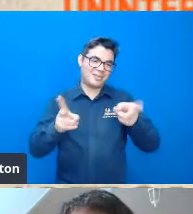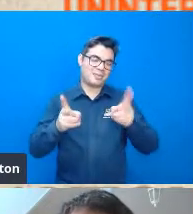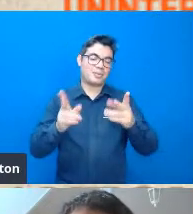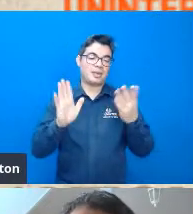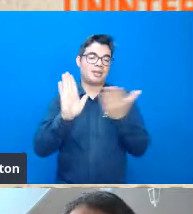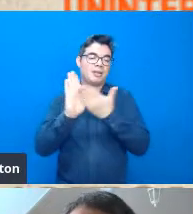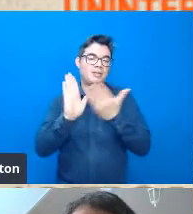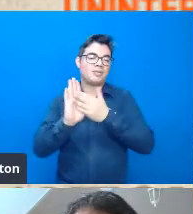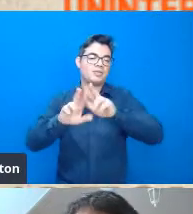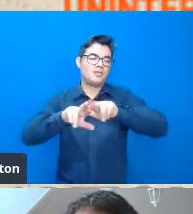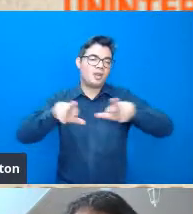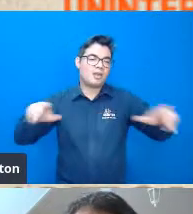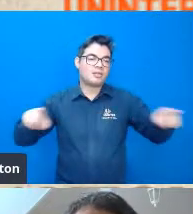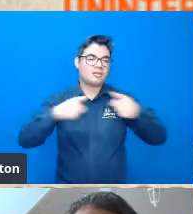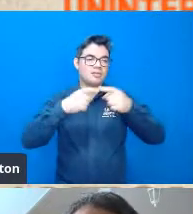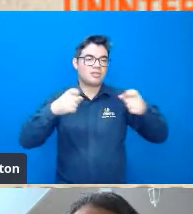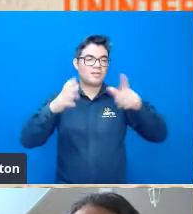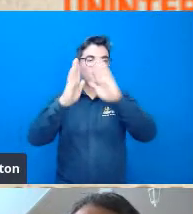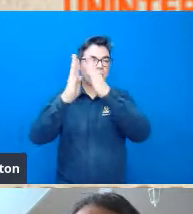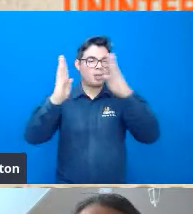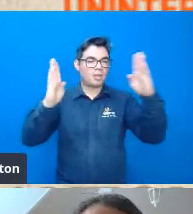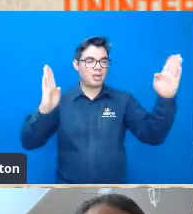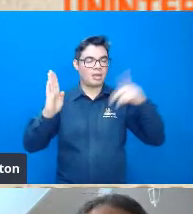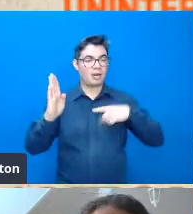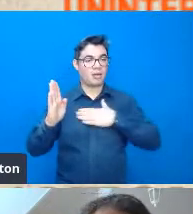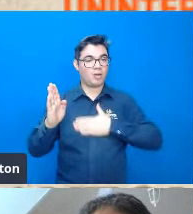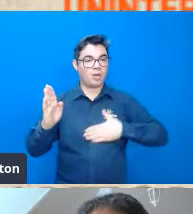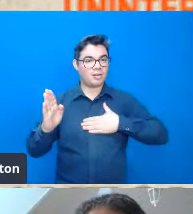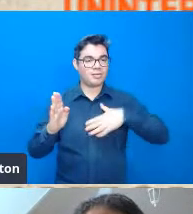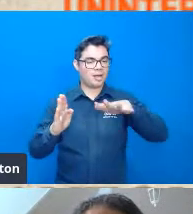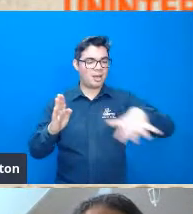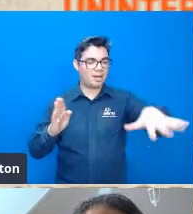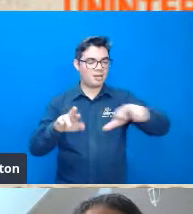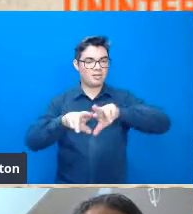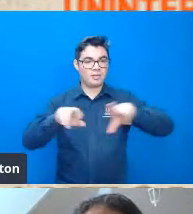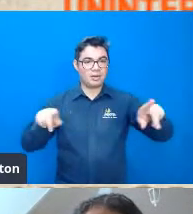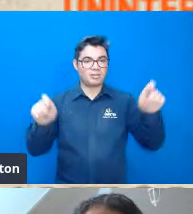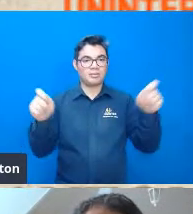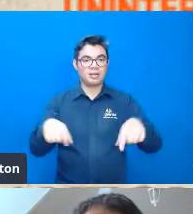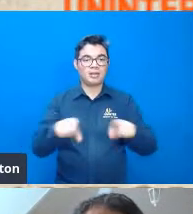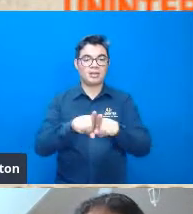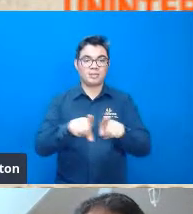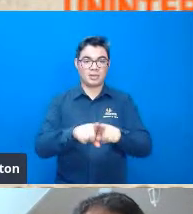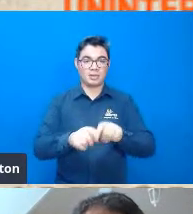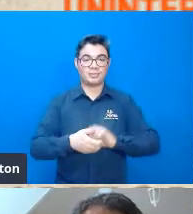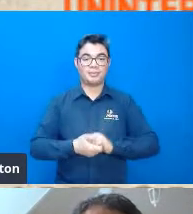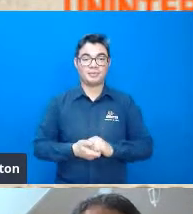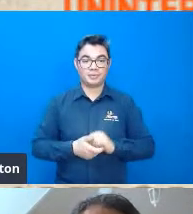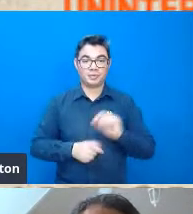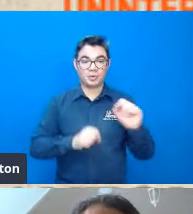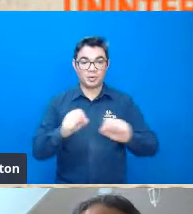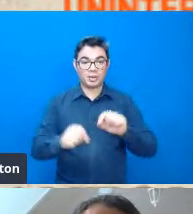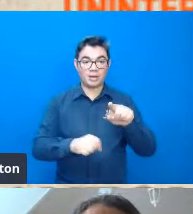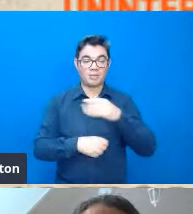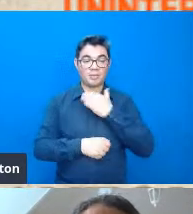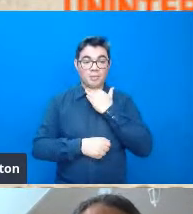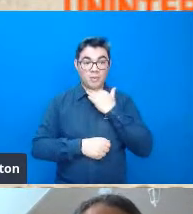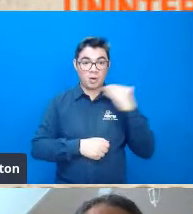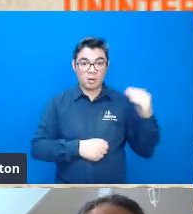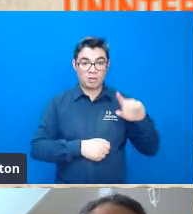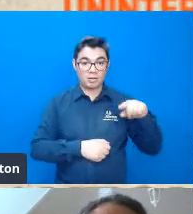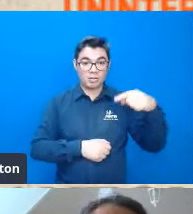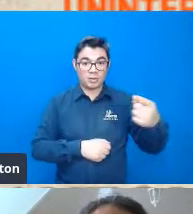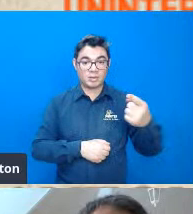científicos de várias áreas né tanto que depois do seu após o seu falecimento a